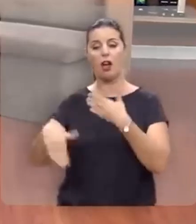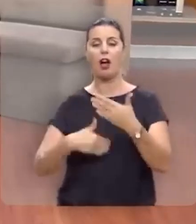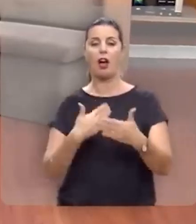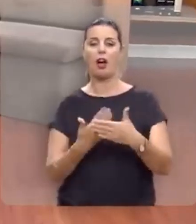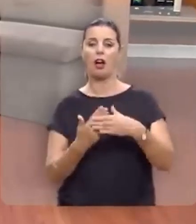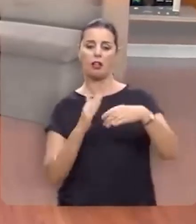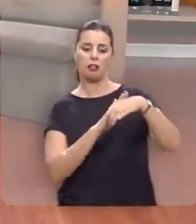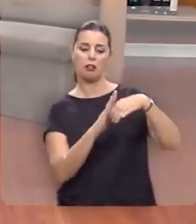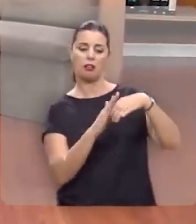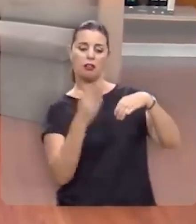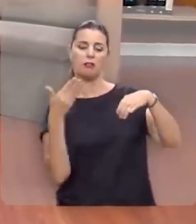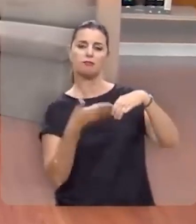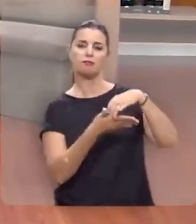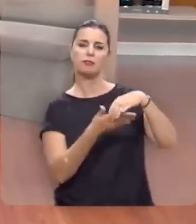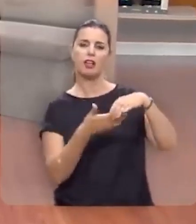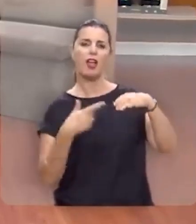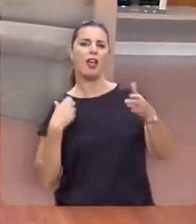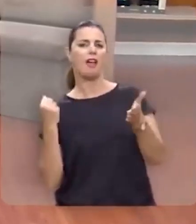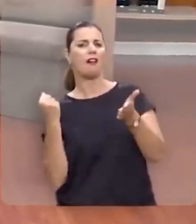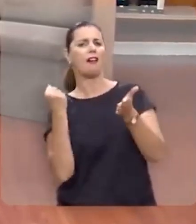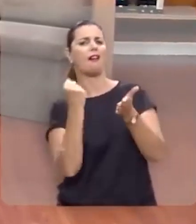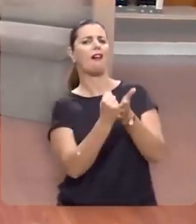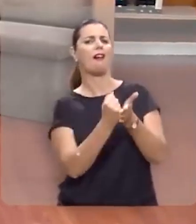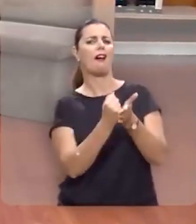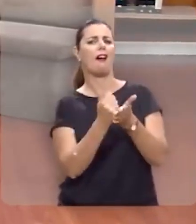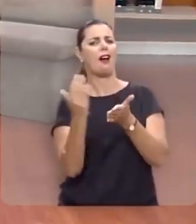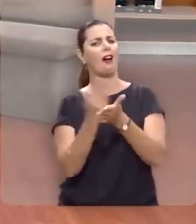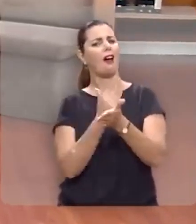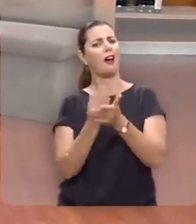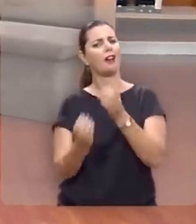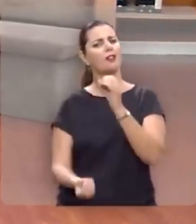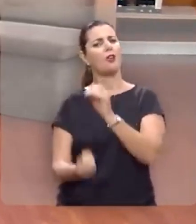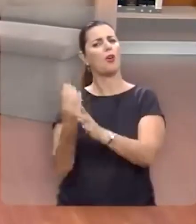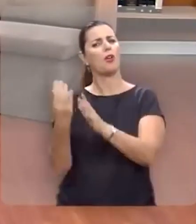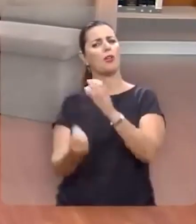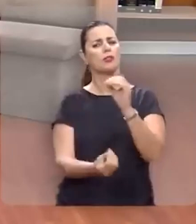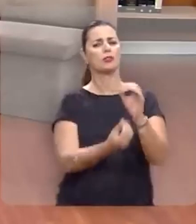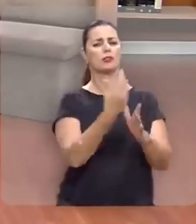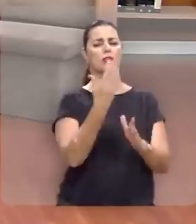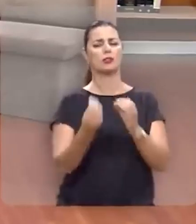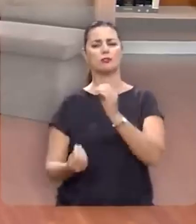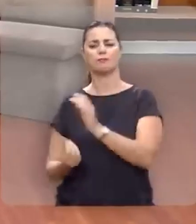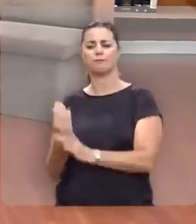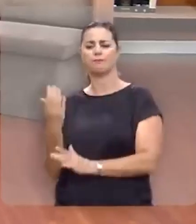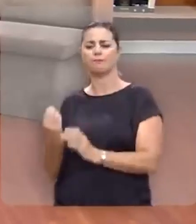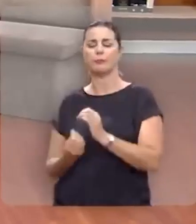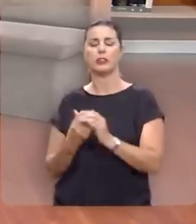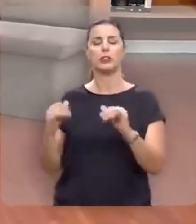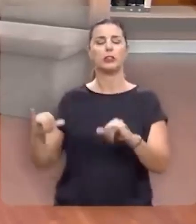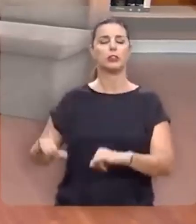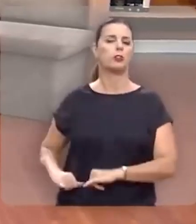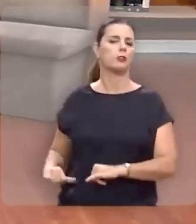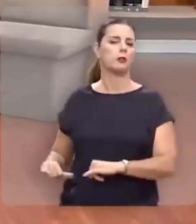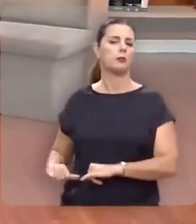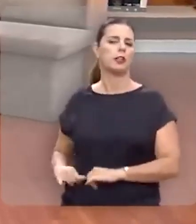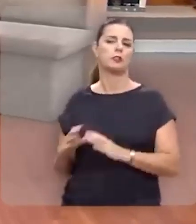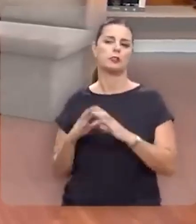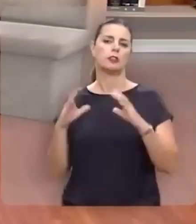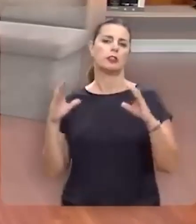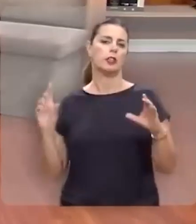é carimbada muitas vezes por grandes sofrimentos.